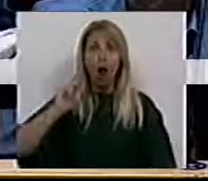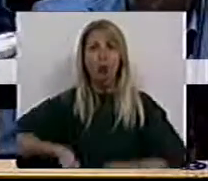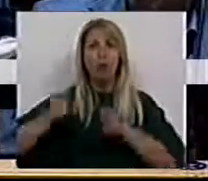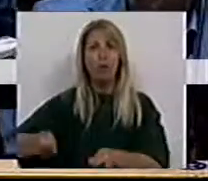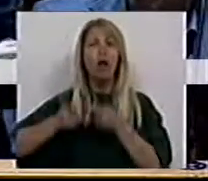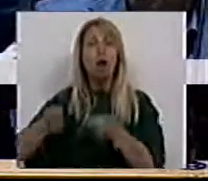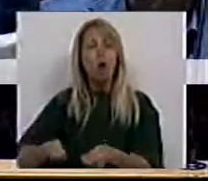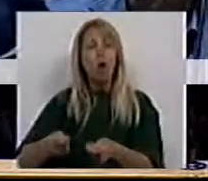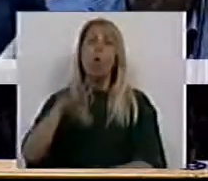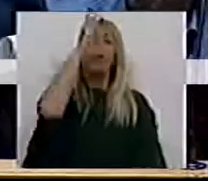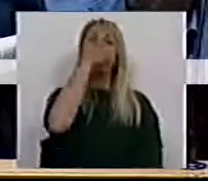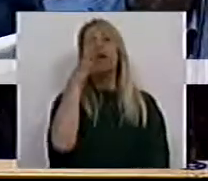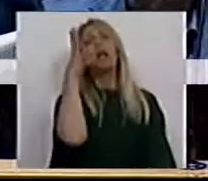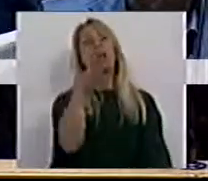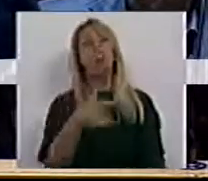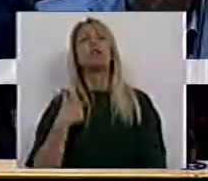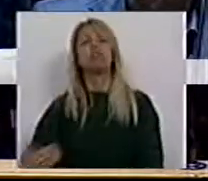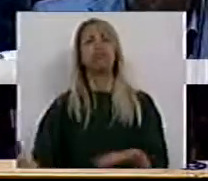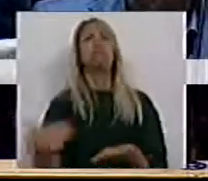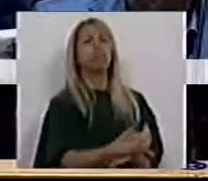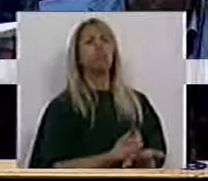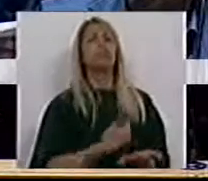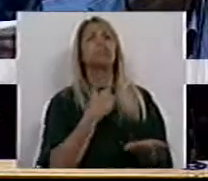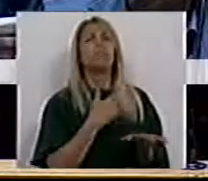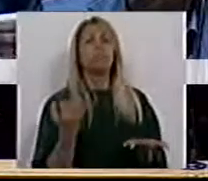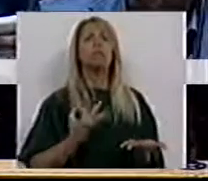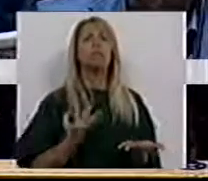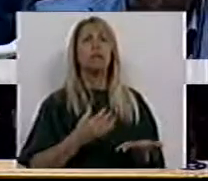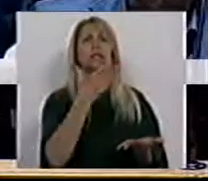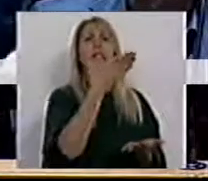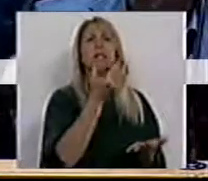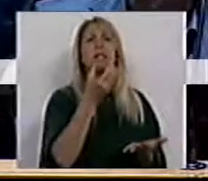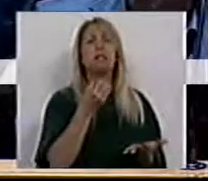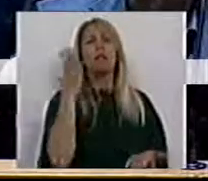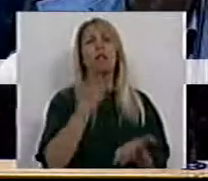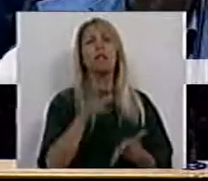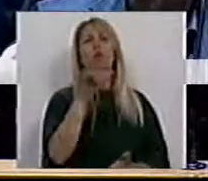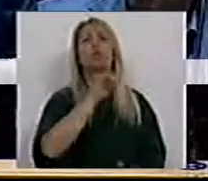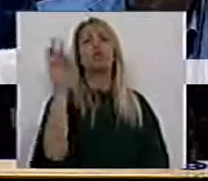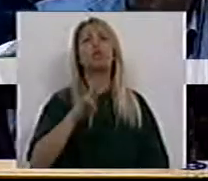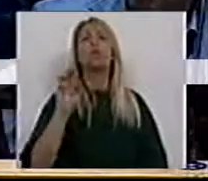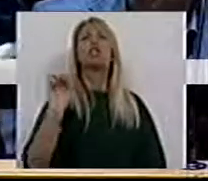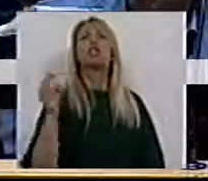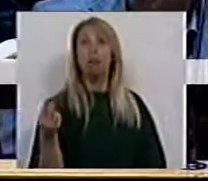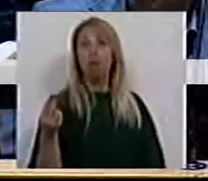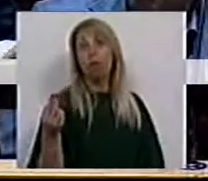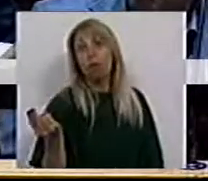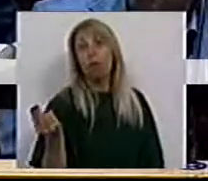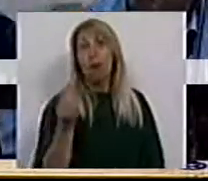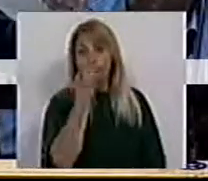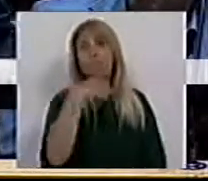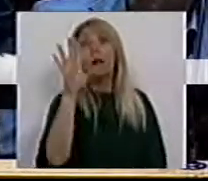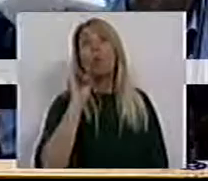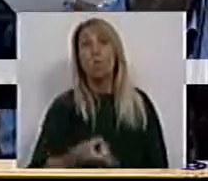o Governo que vai encaixar entre 170 a 200 milhões de euros. Mas vai perder